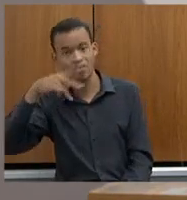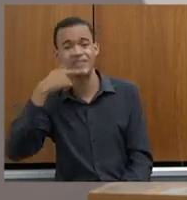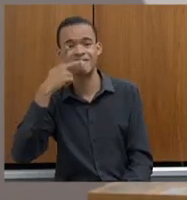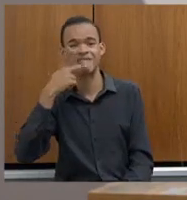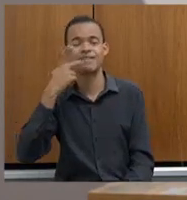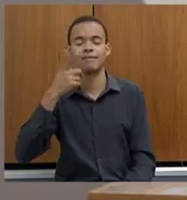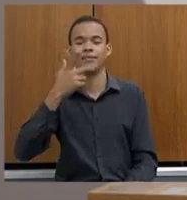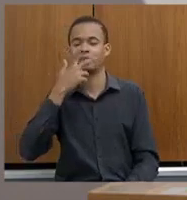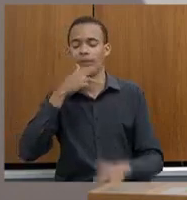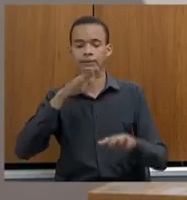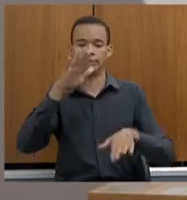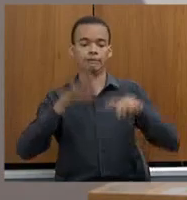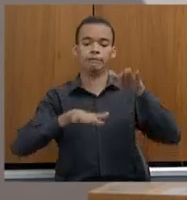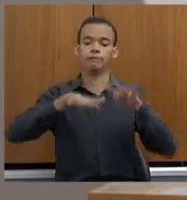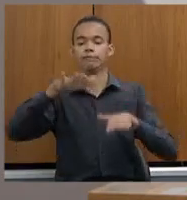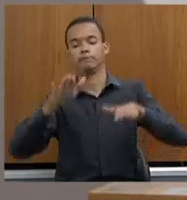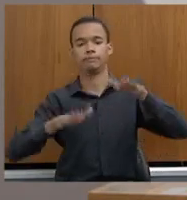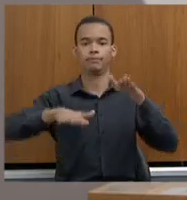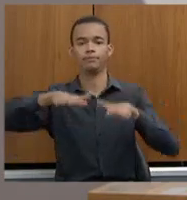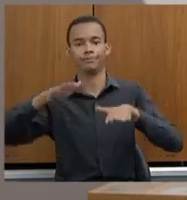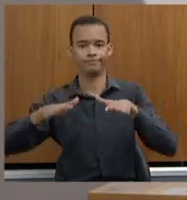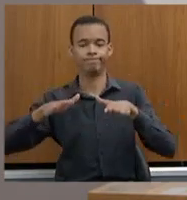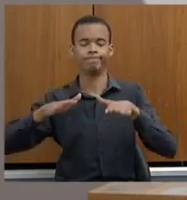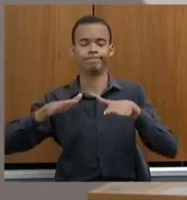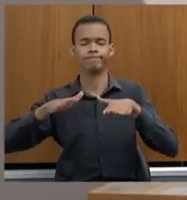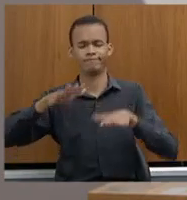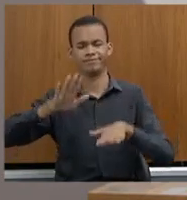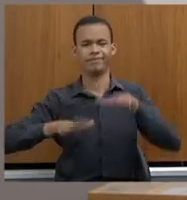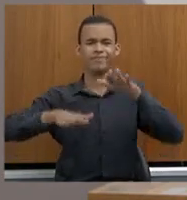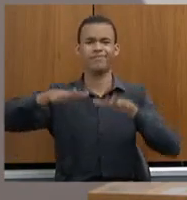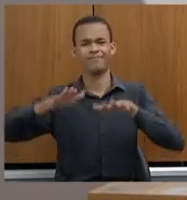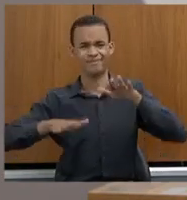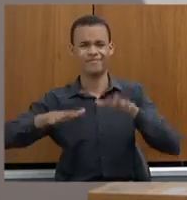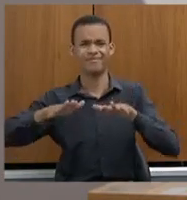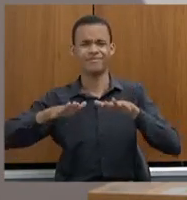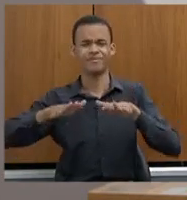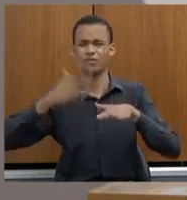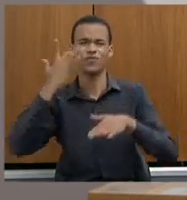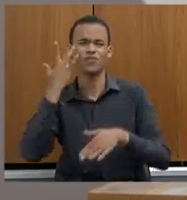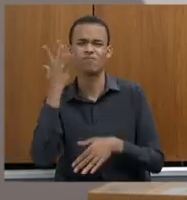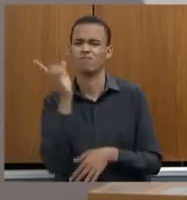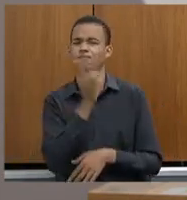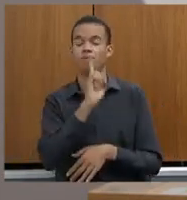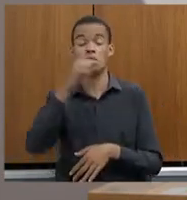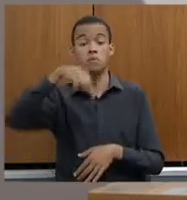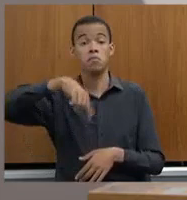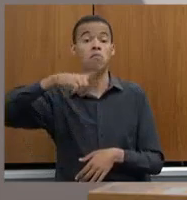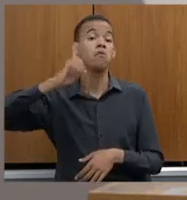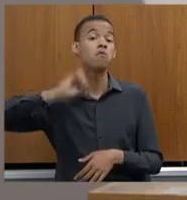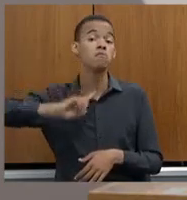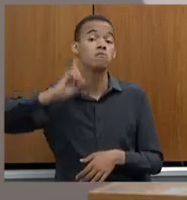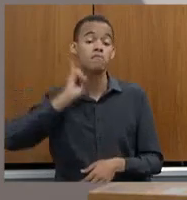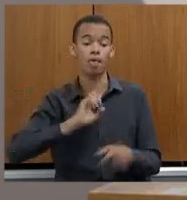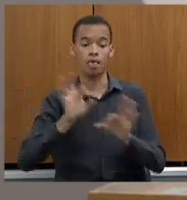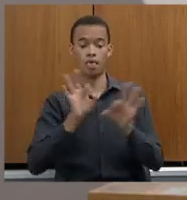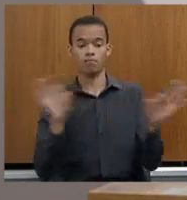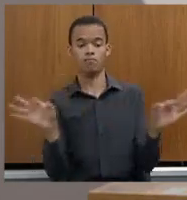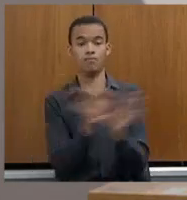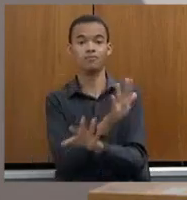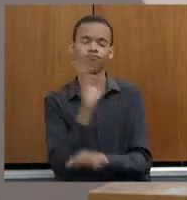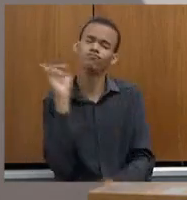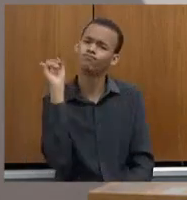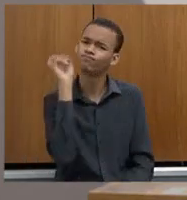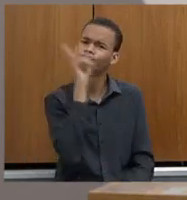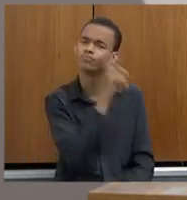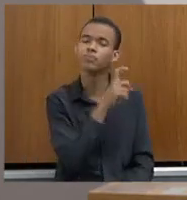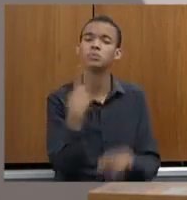desequilíbrio e não tem como resolver aqui. Por quê? Como é que a segurança é